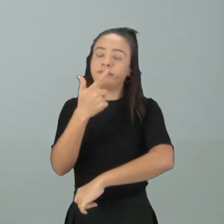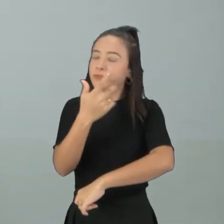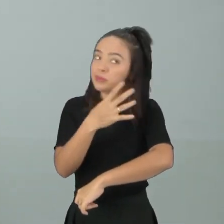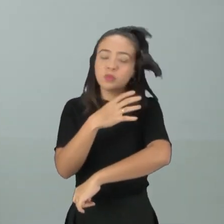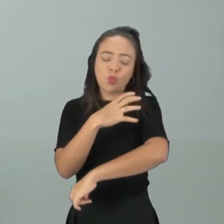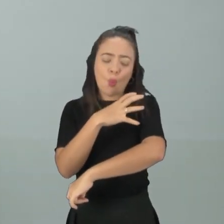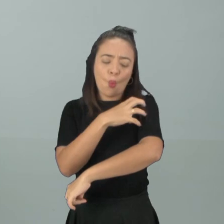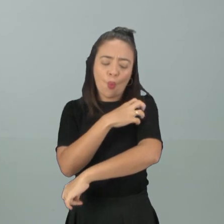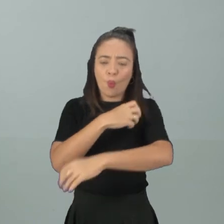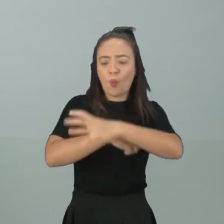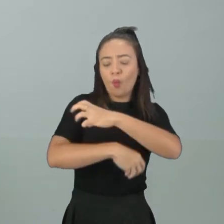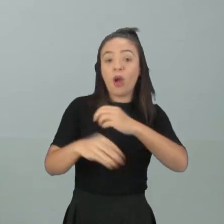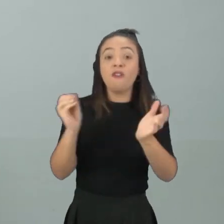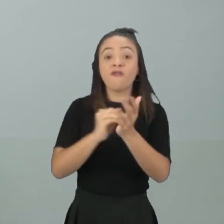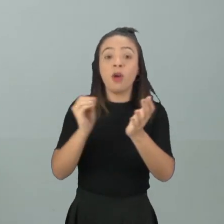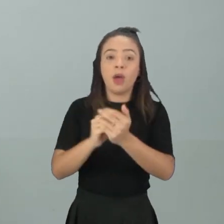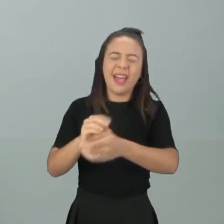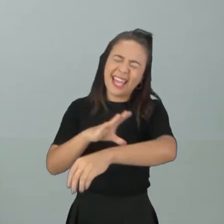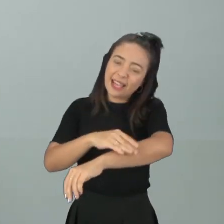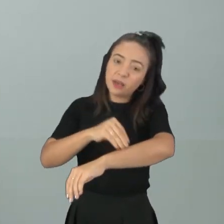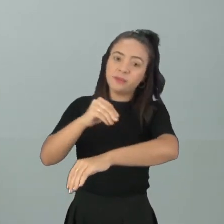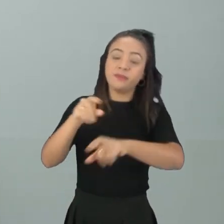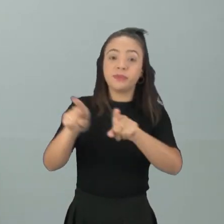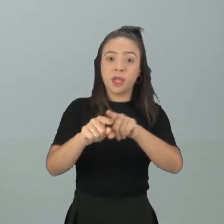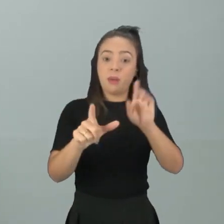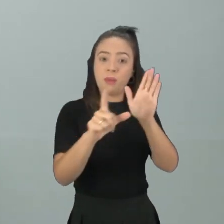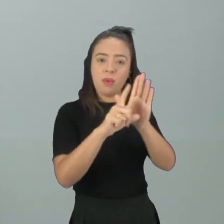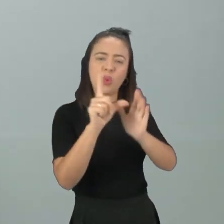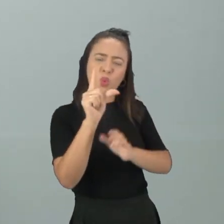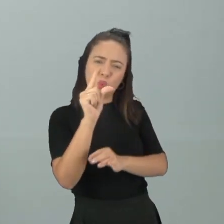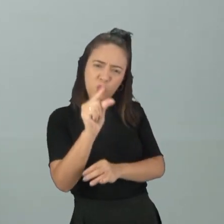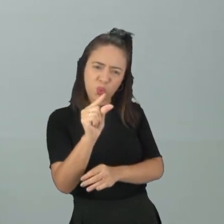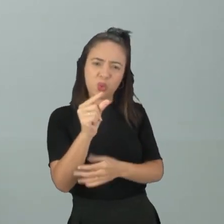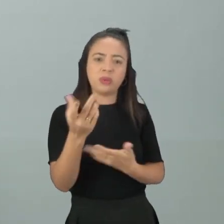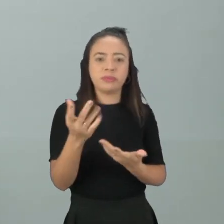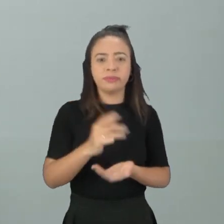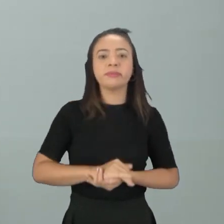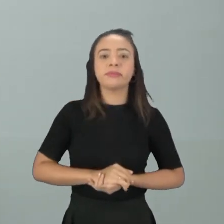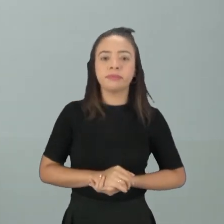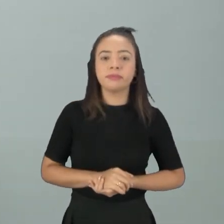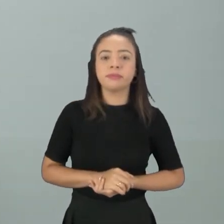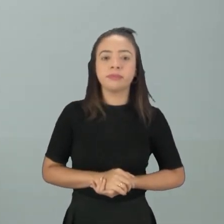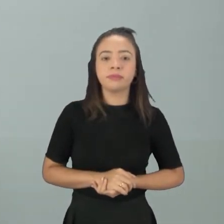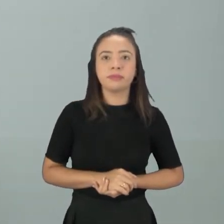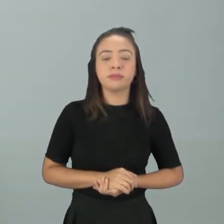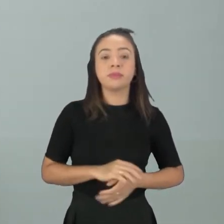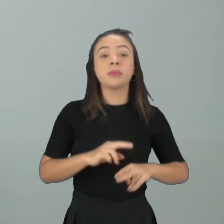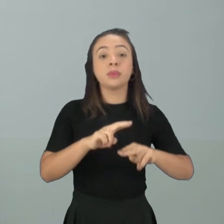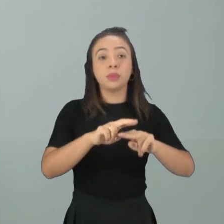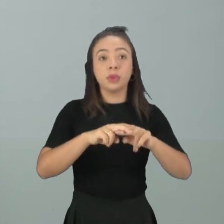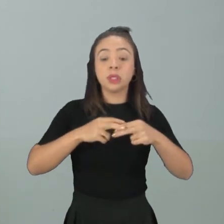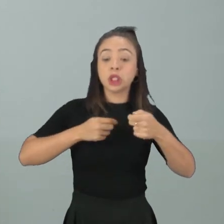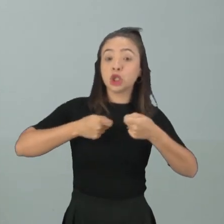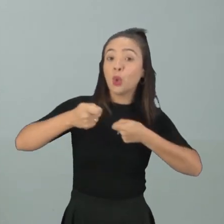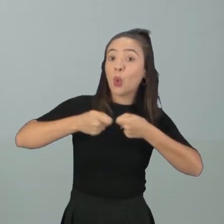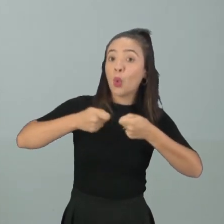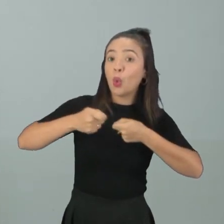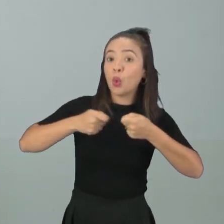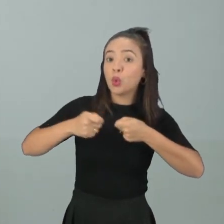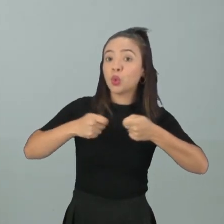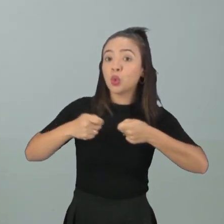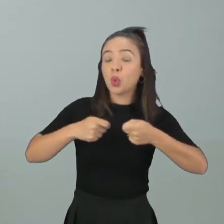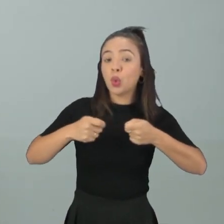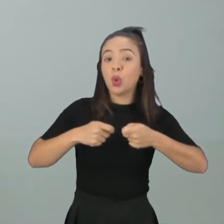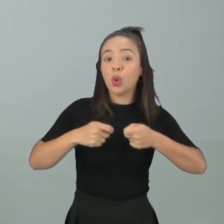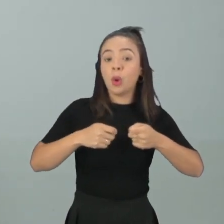não ter pelos, né? Os órgãos genitais podem não crescer tanto Então, esse controle hormonal durante a puberdade Ele é